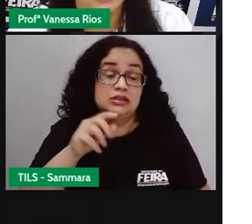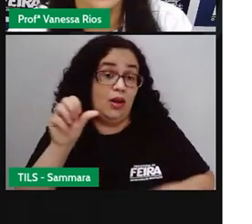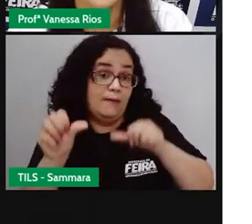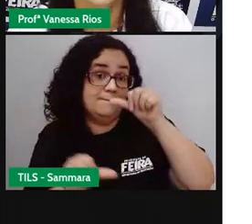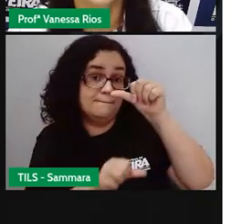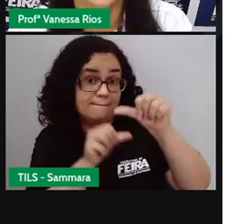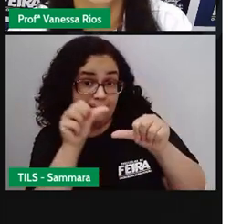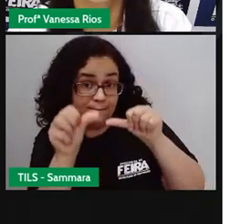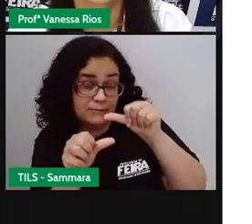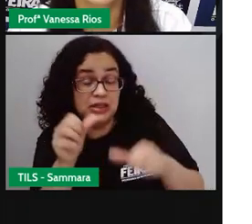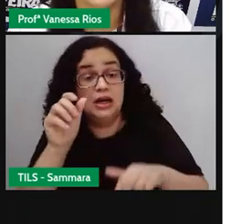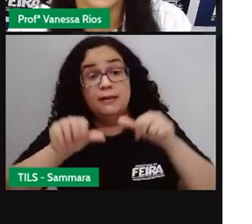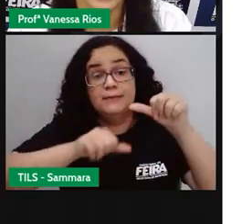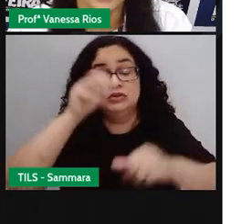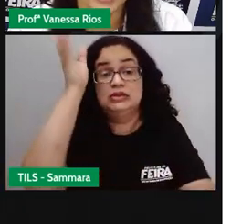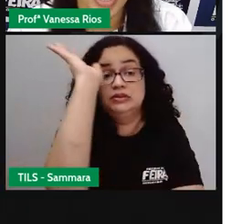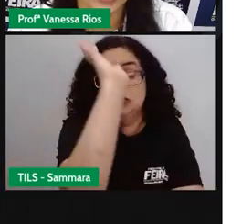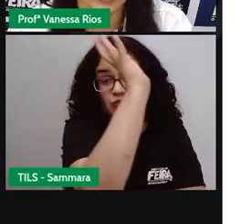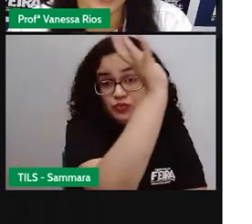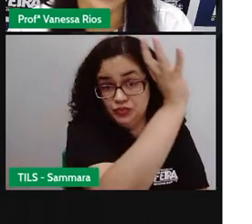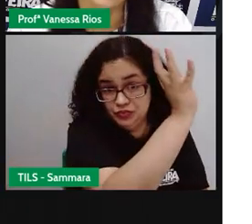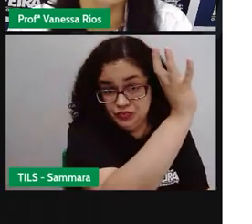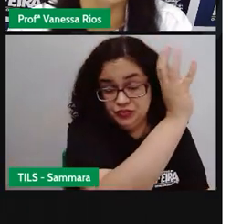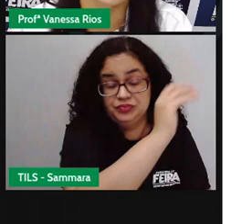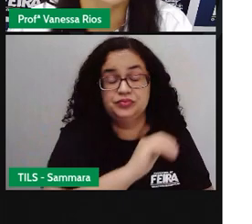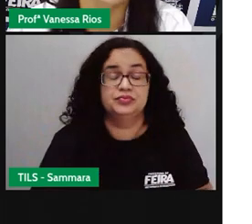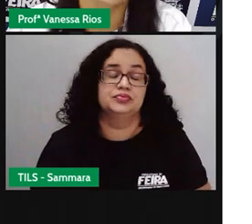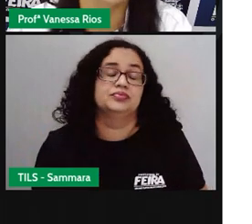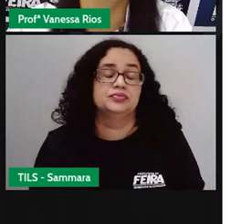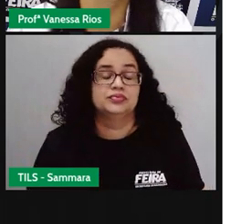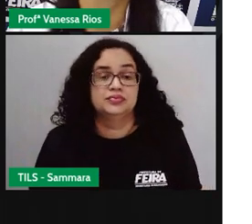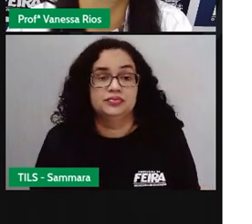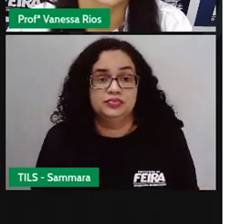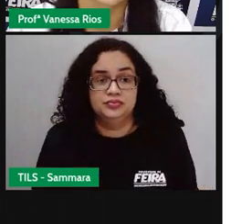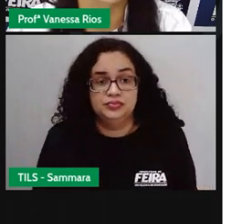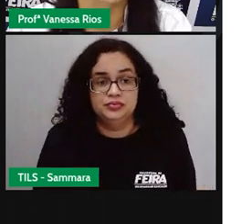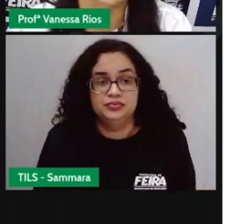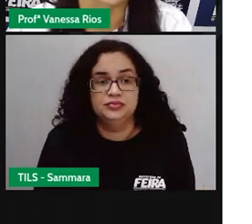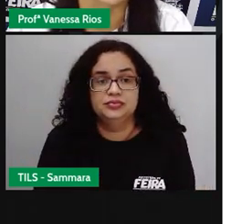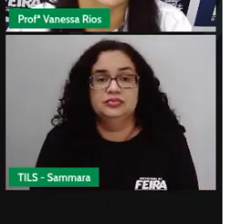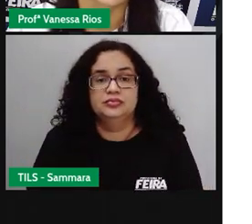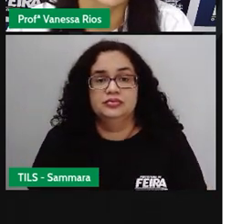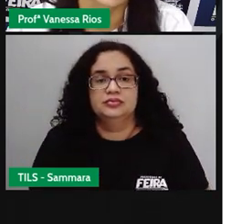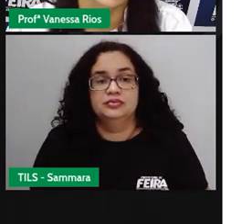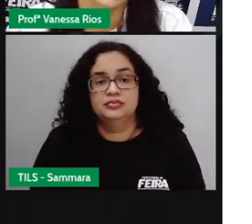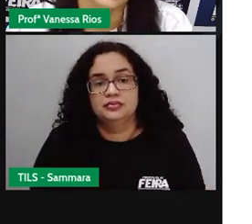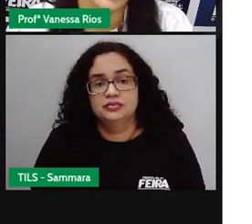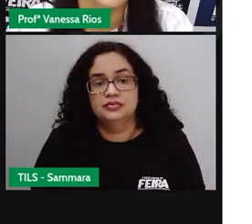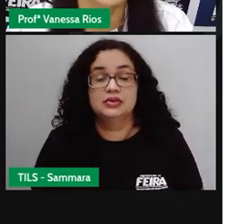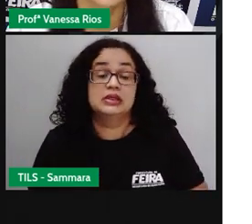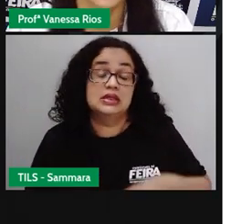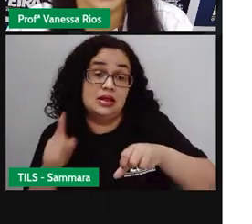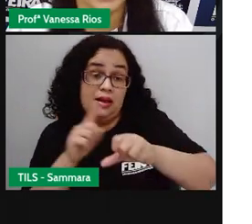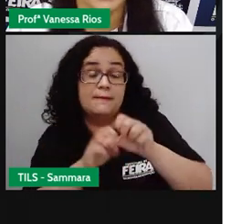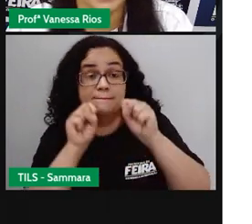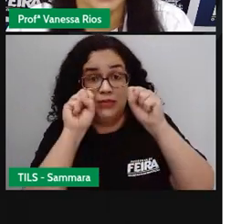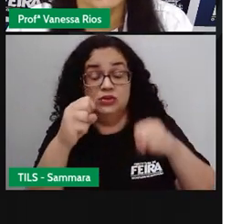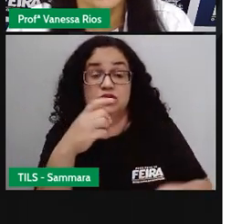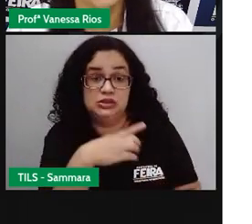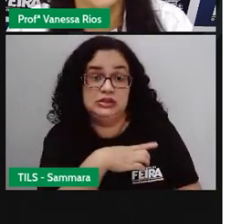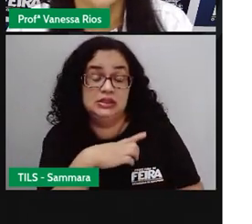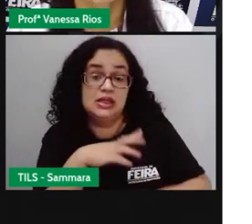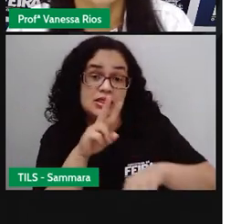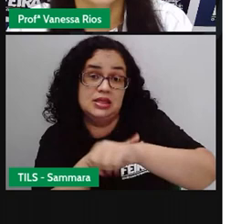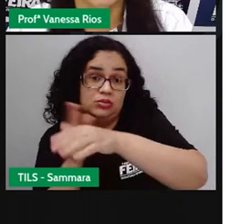estado, que indica a mudança de estado ou fenômeno da natureza. E ele pode aparecer